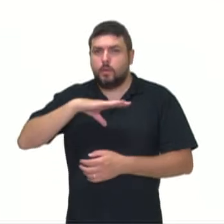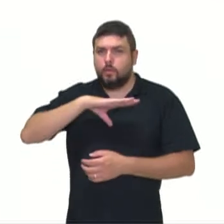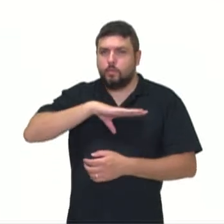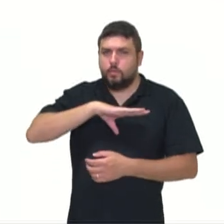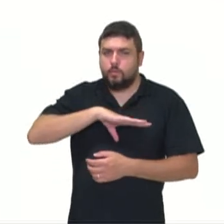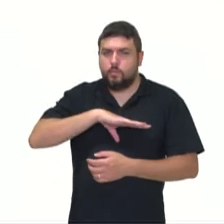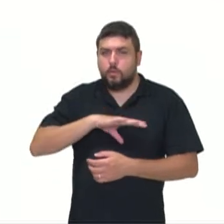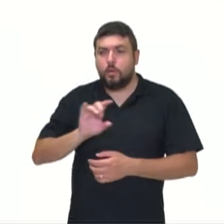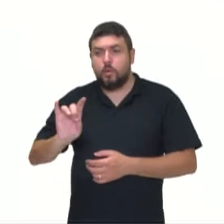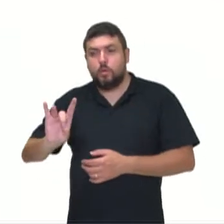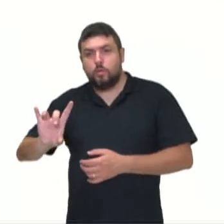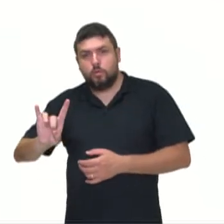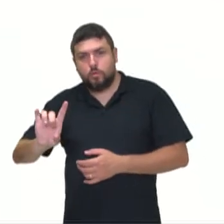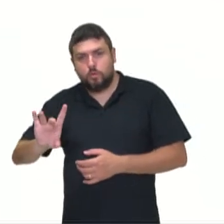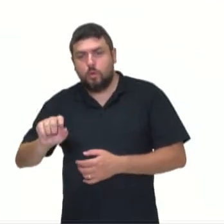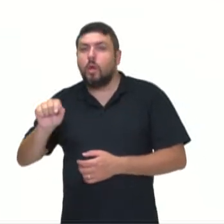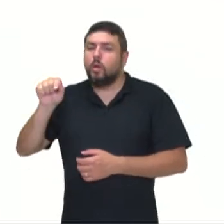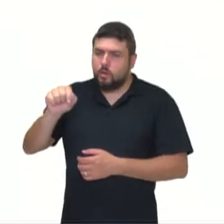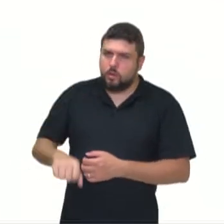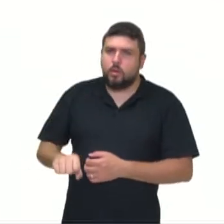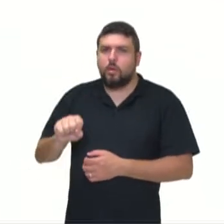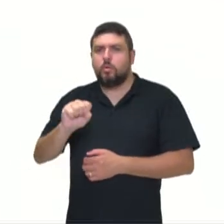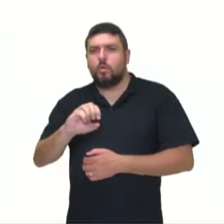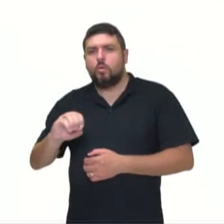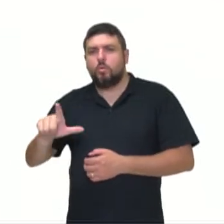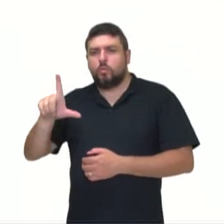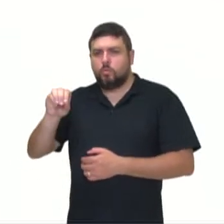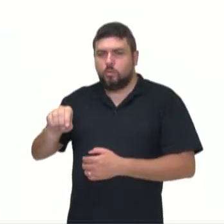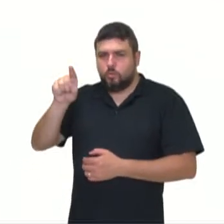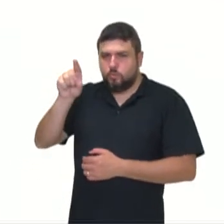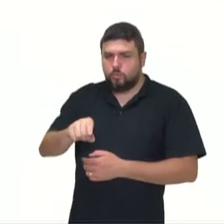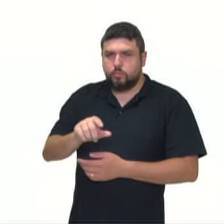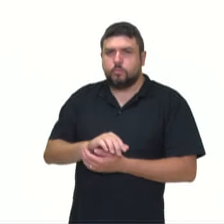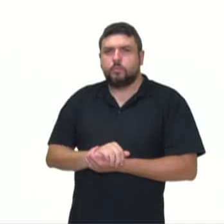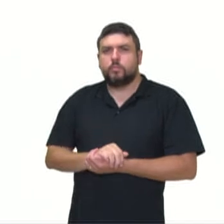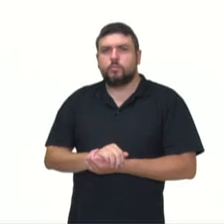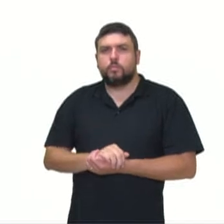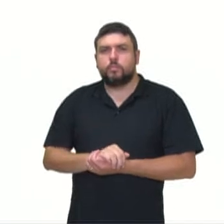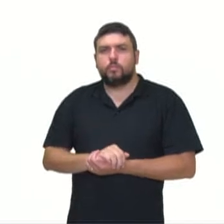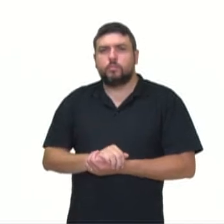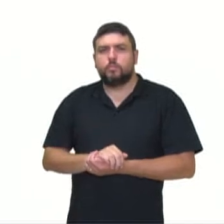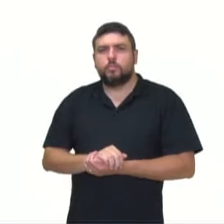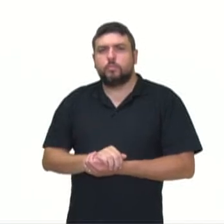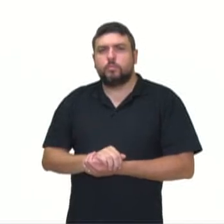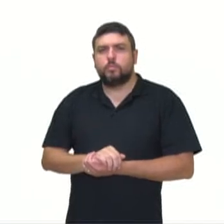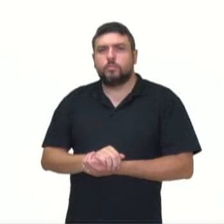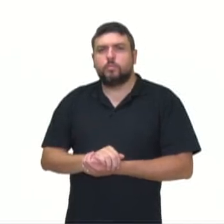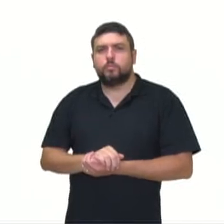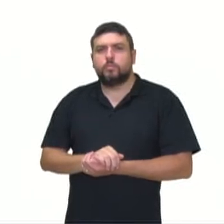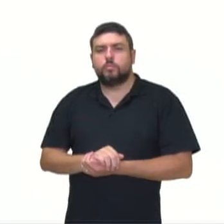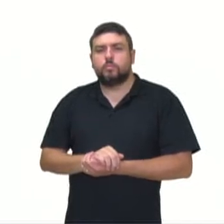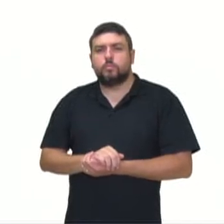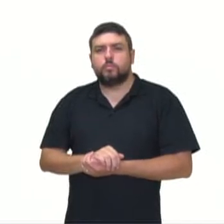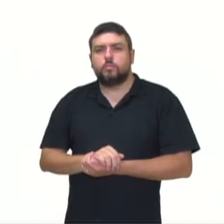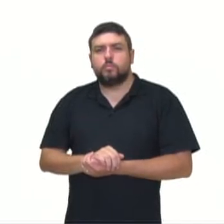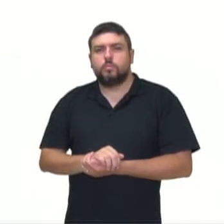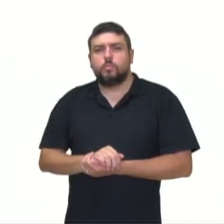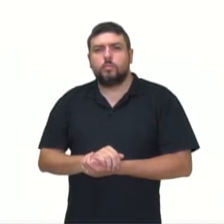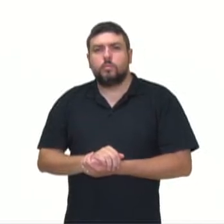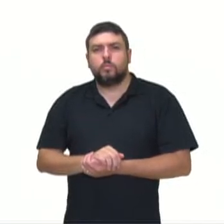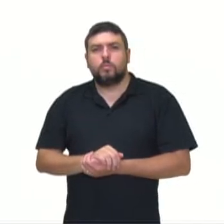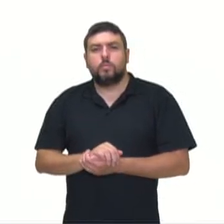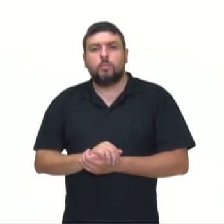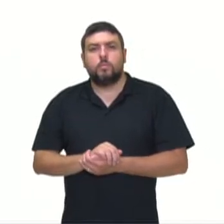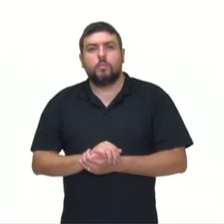somente, leva acento. Solo sem acento. Adjetivo equivale a solito, sem